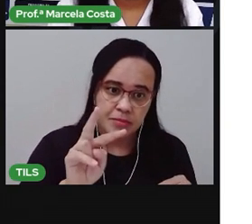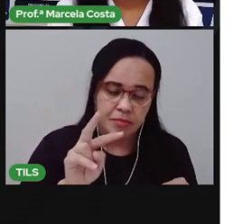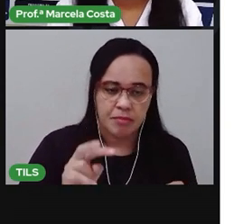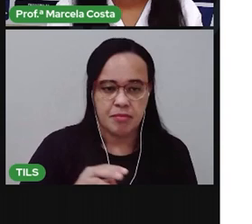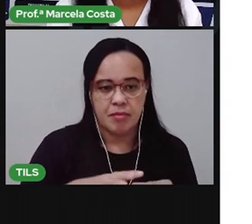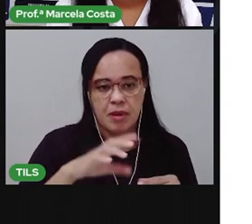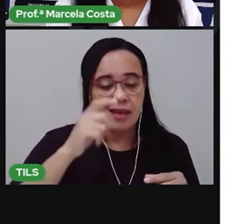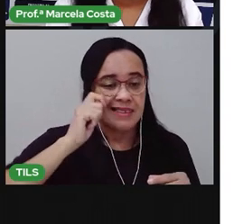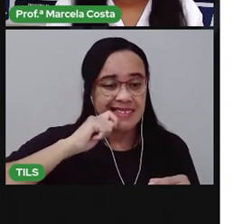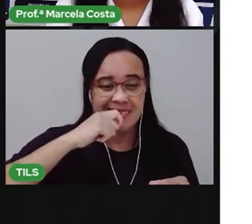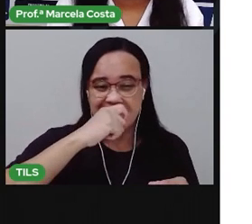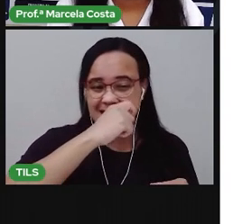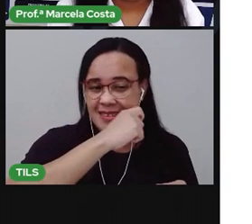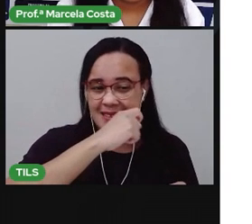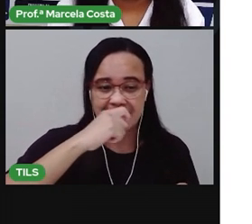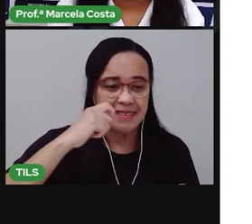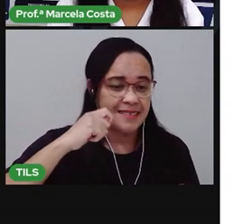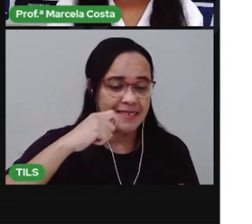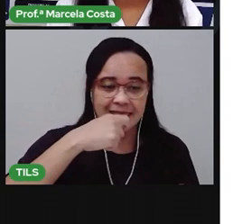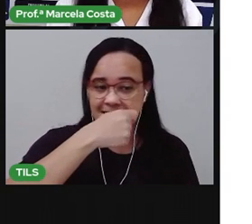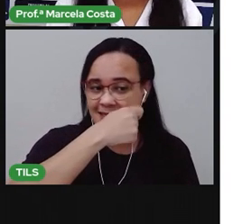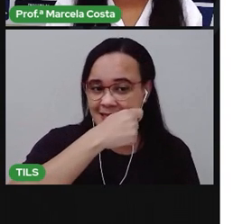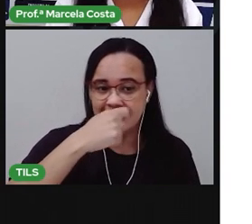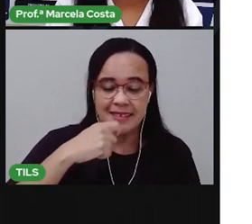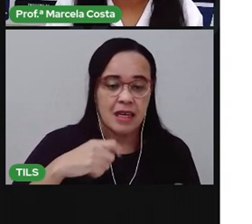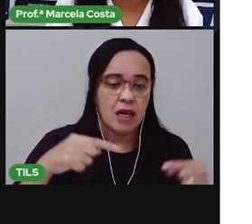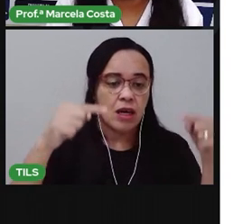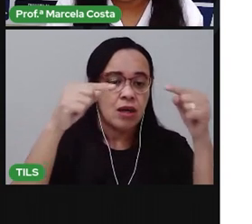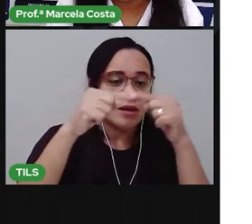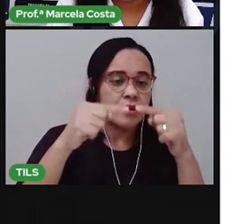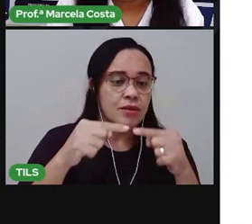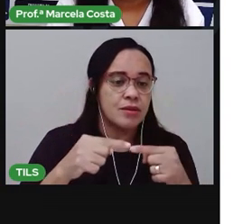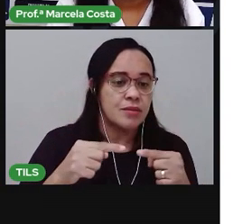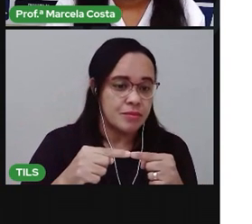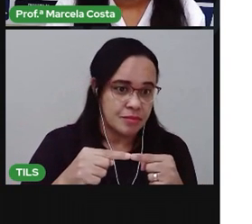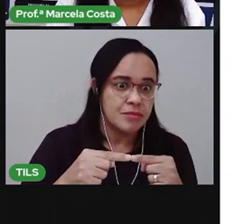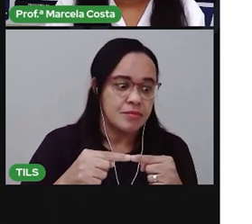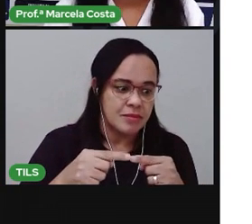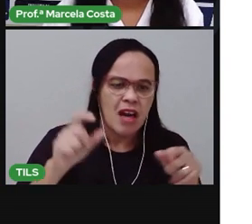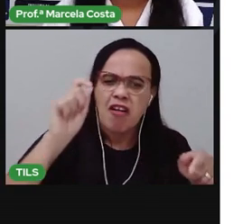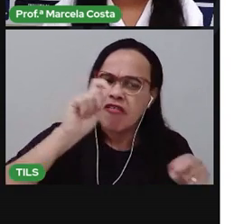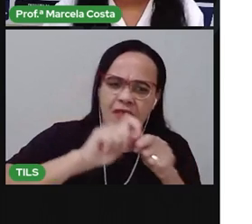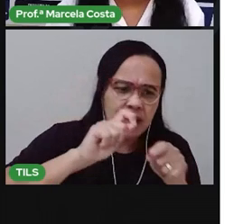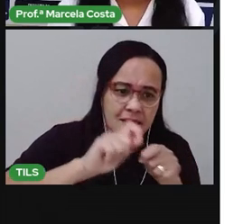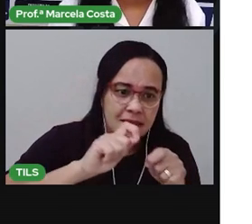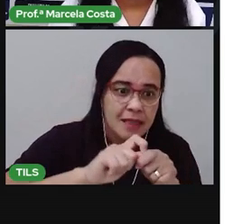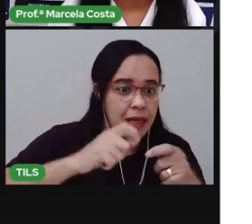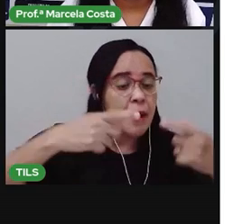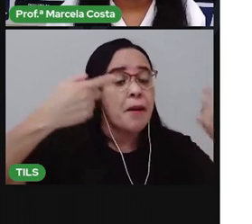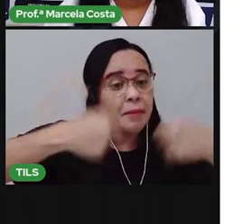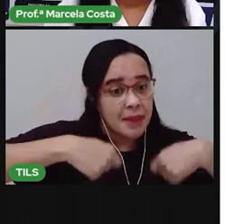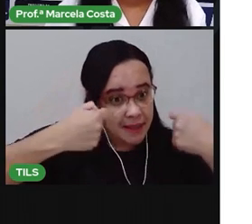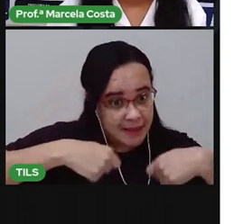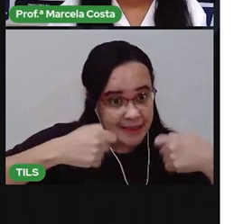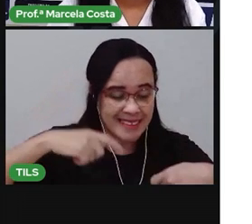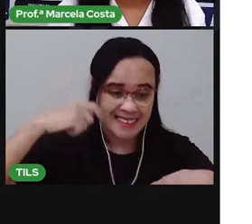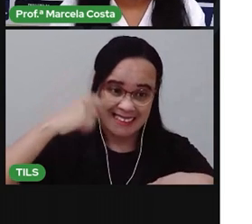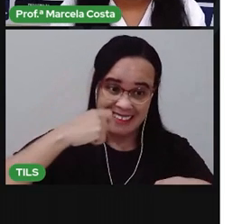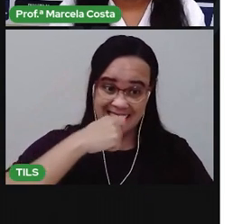Escovar. Escovar tá relacionado à ação. A ação que é feita